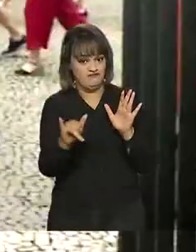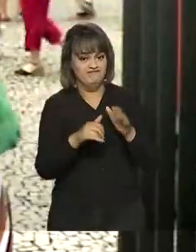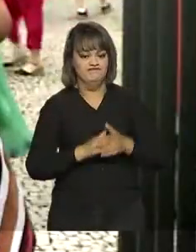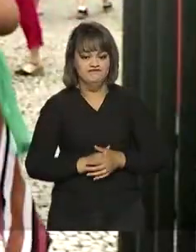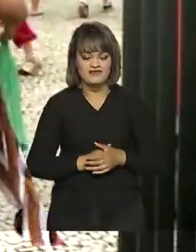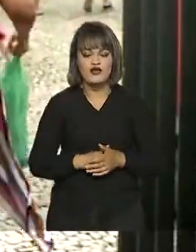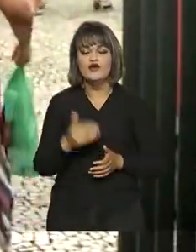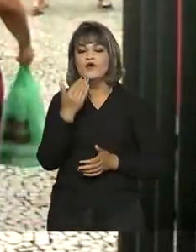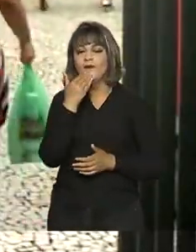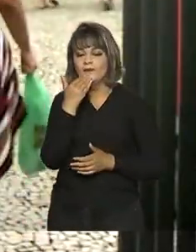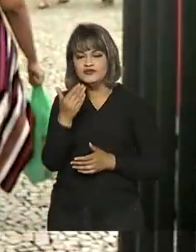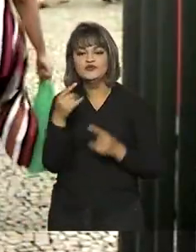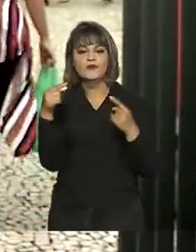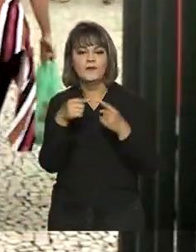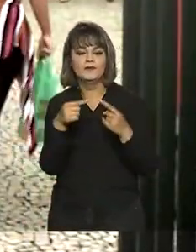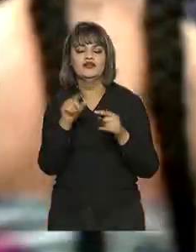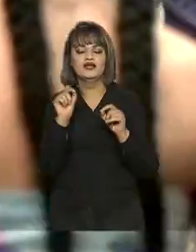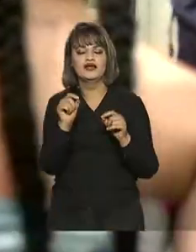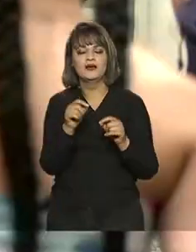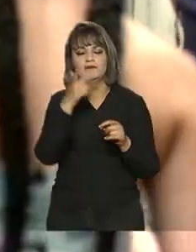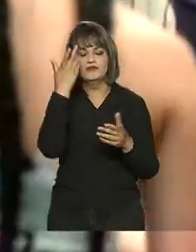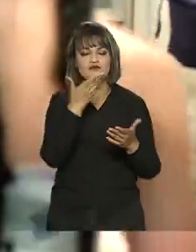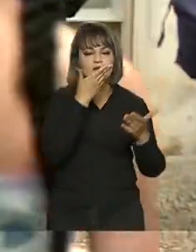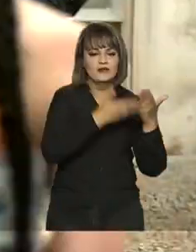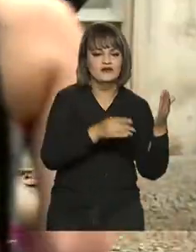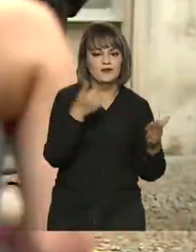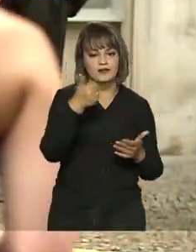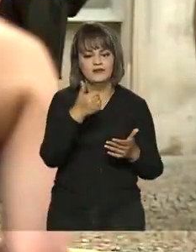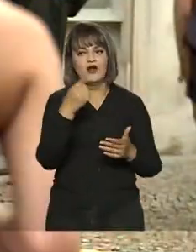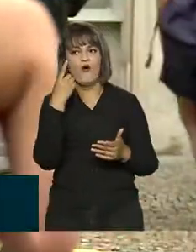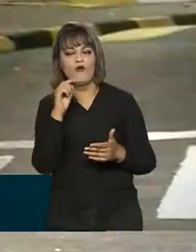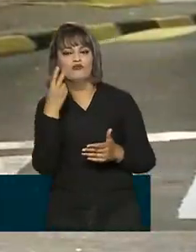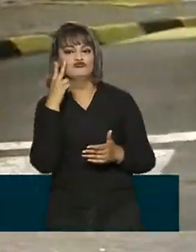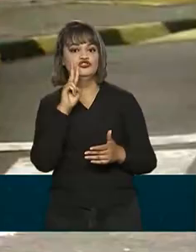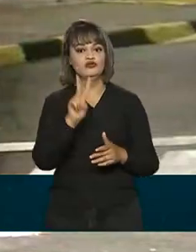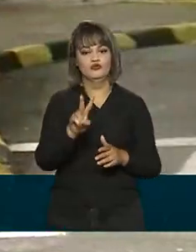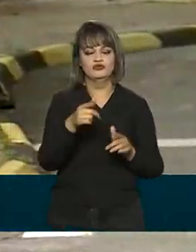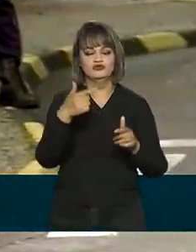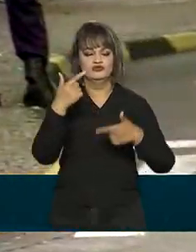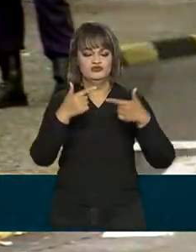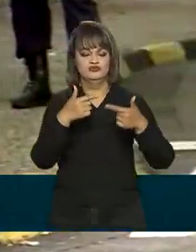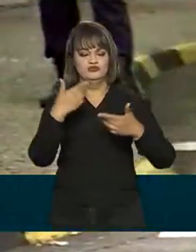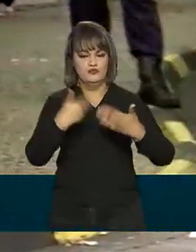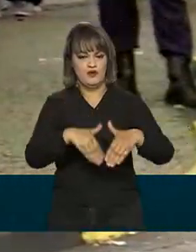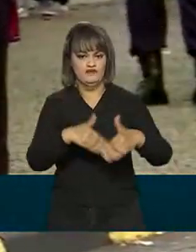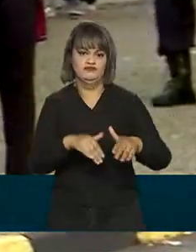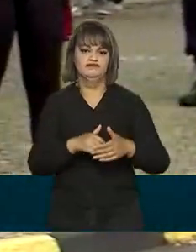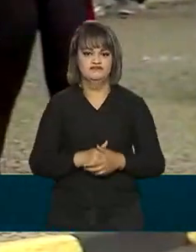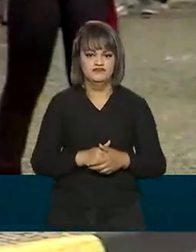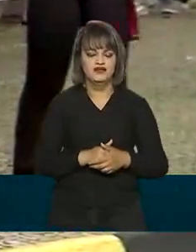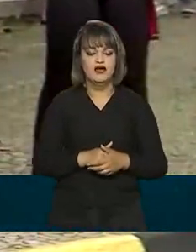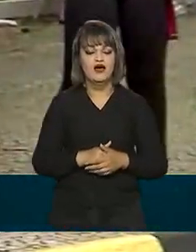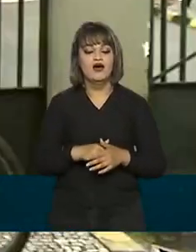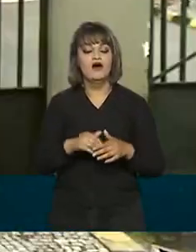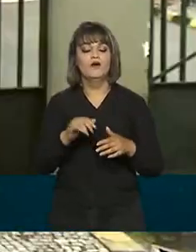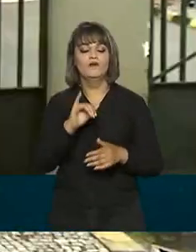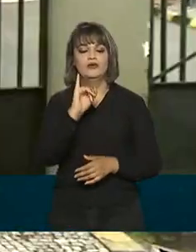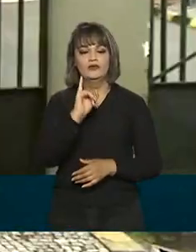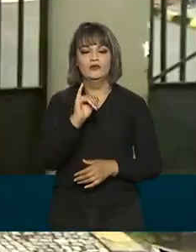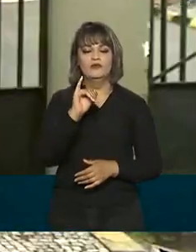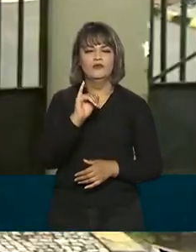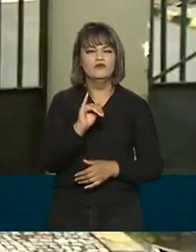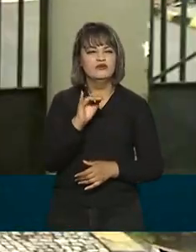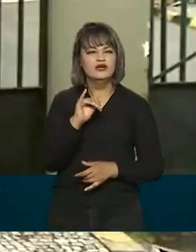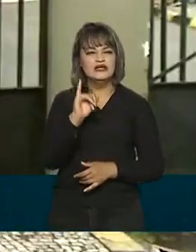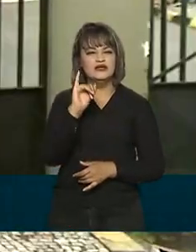O pedido vale tanto para quem perdeu o primeiro, o segundo ou os dois dias de prova. O Instituto Nacional de Estudos e Pesquisas